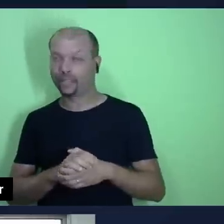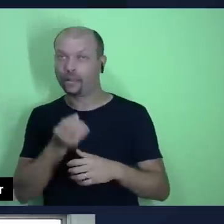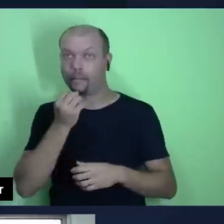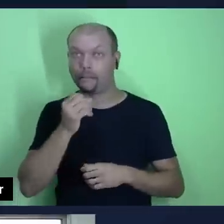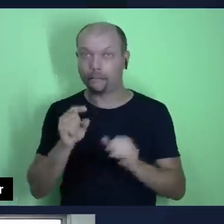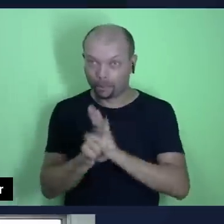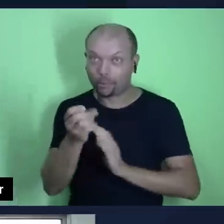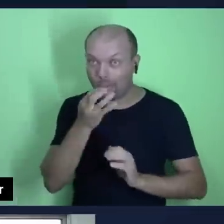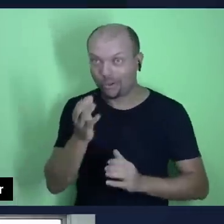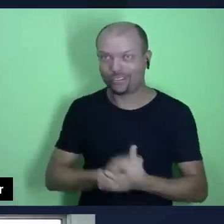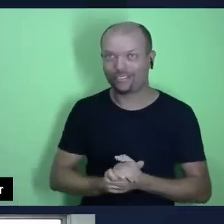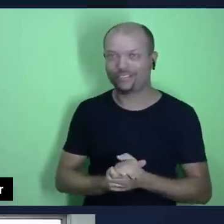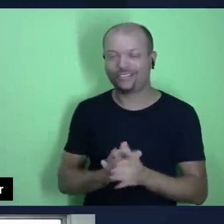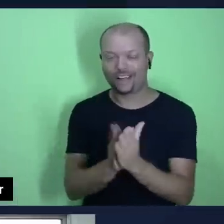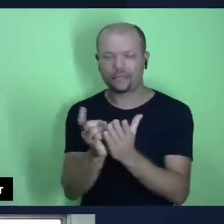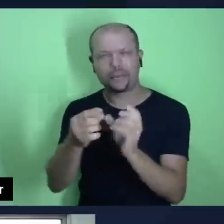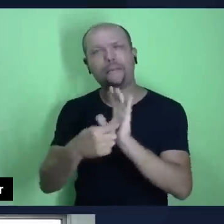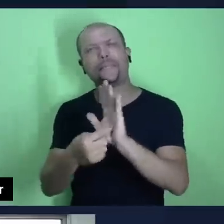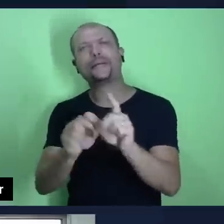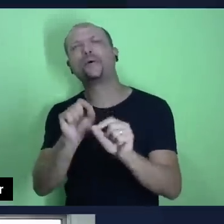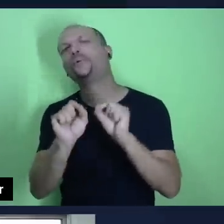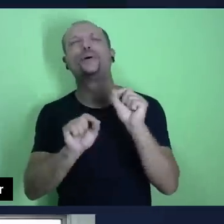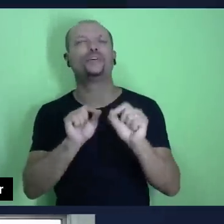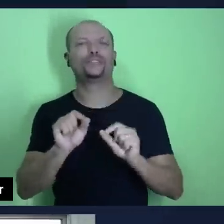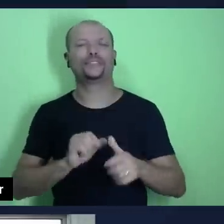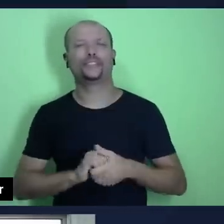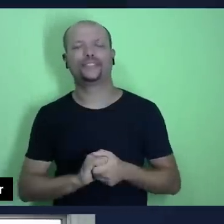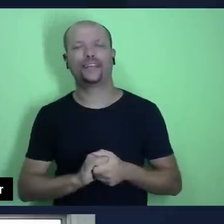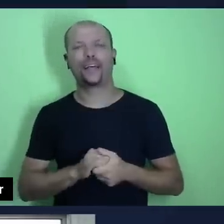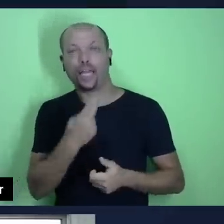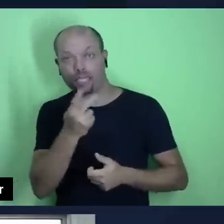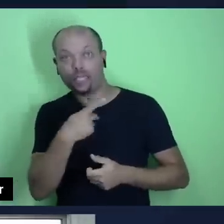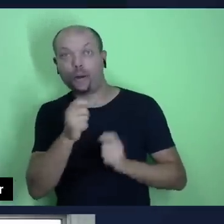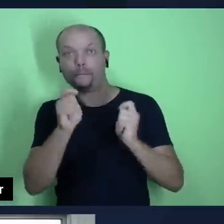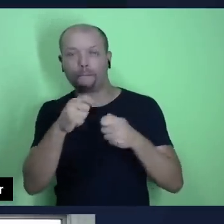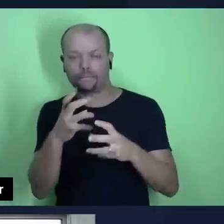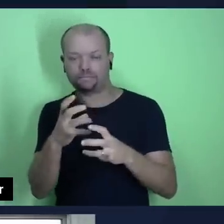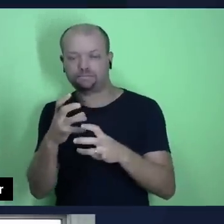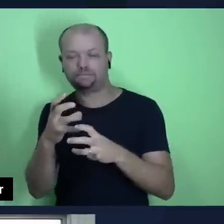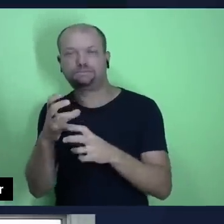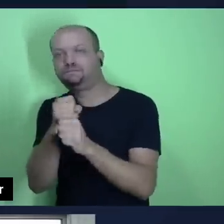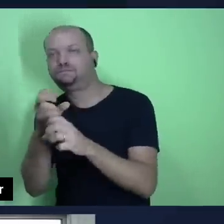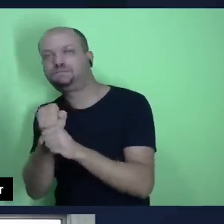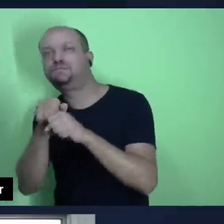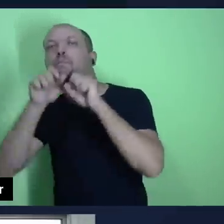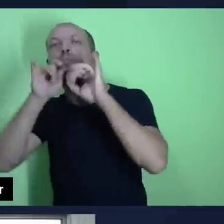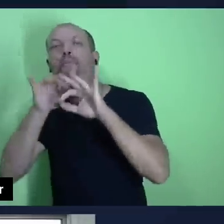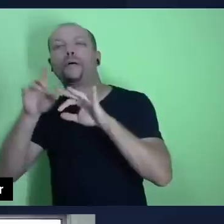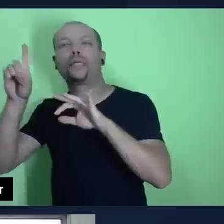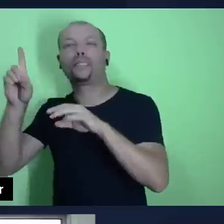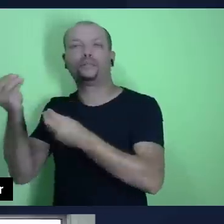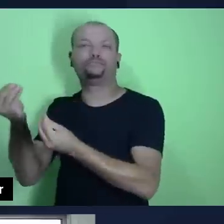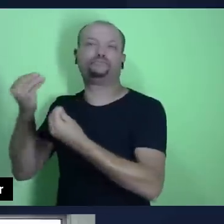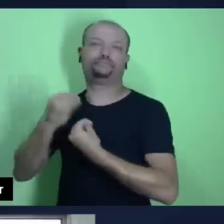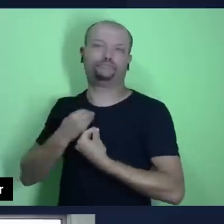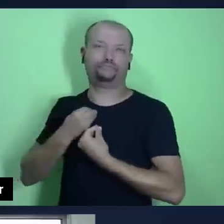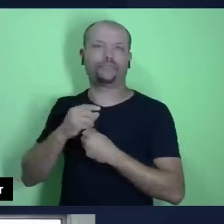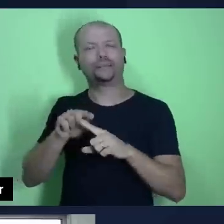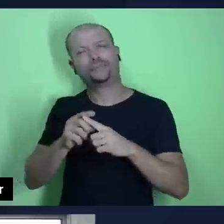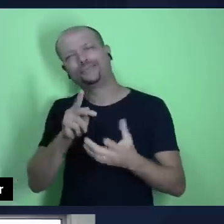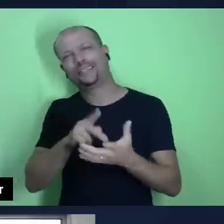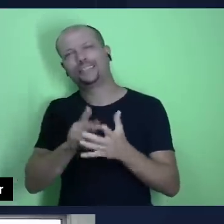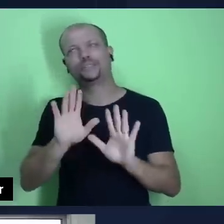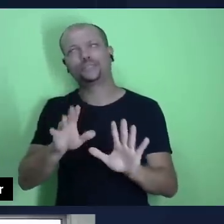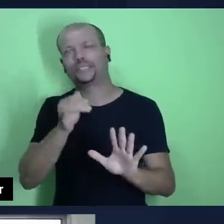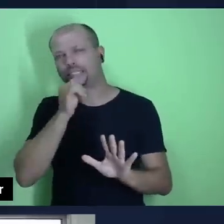Veja só, a Bíblia, ela nos apresenta que nós podemos calcular diante das bênçãos que Deus nos dá. Mas, na verdade, pastor